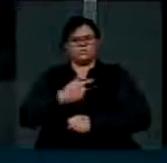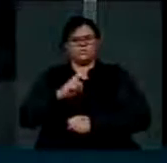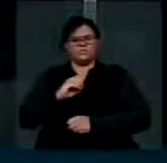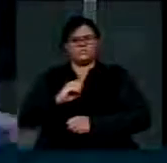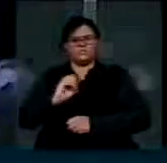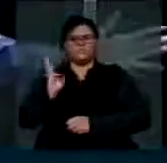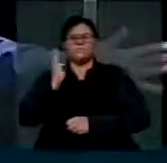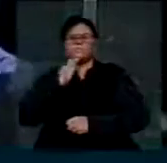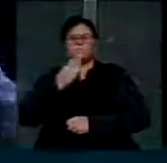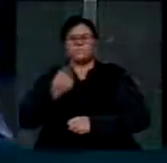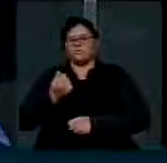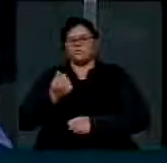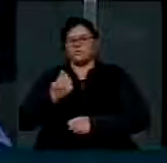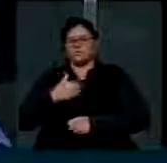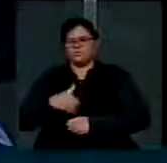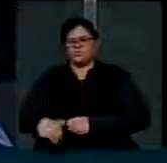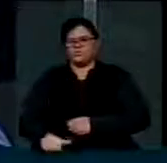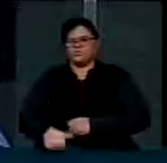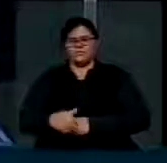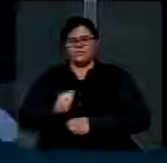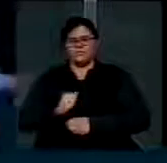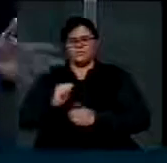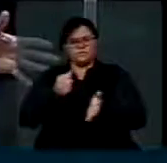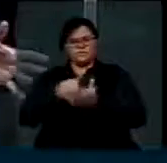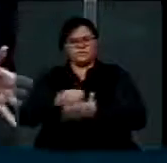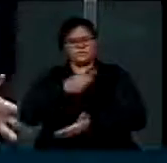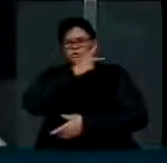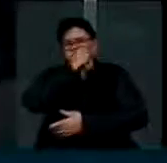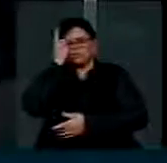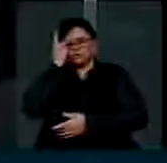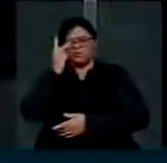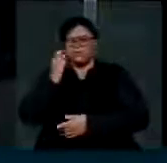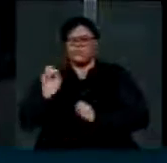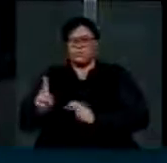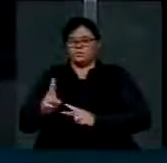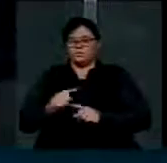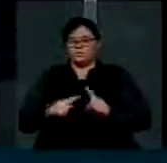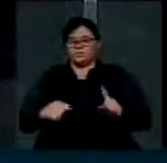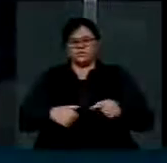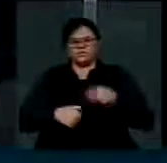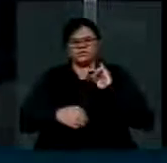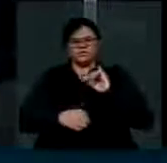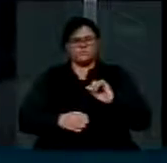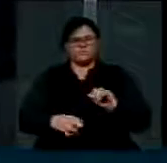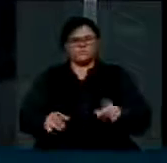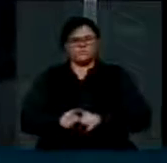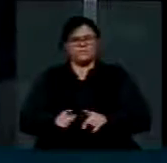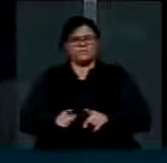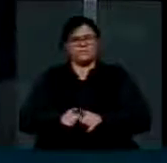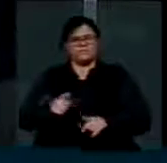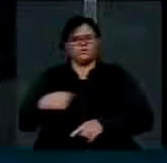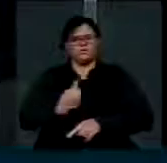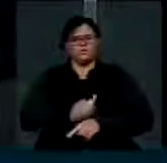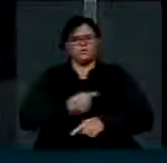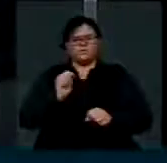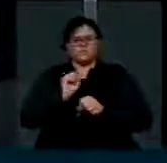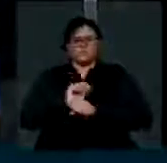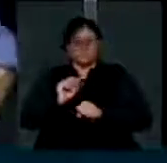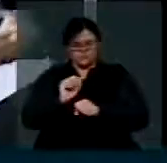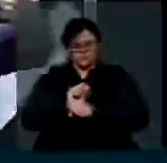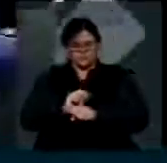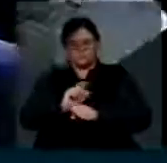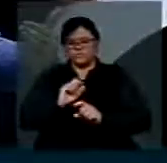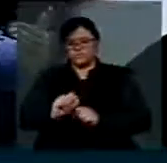aos cofres públicos do governo. Mas quero dizer também que nós estamos aguardando